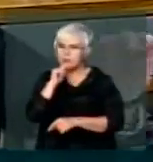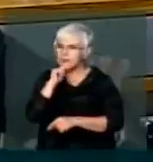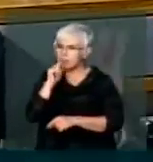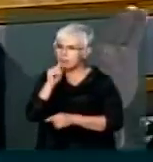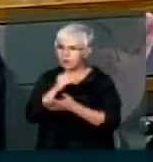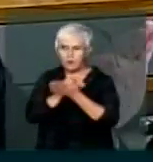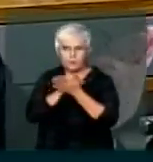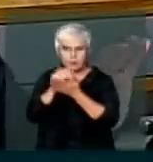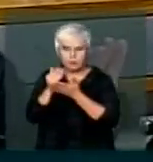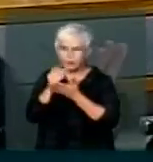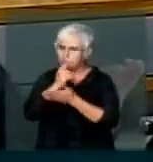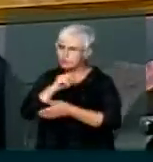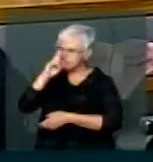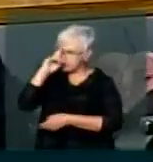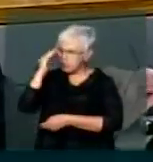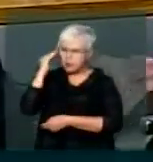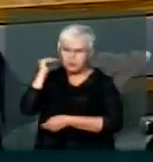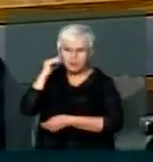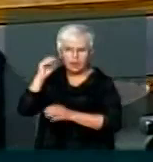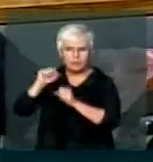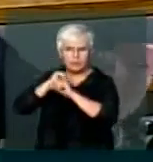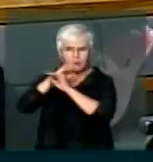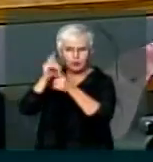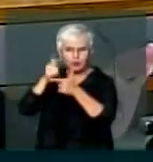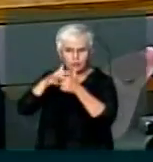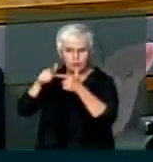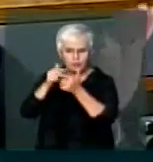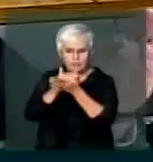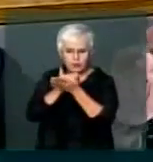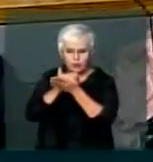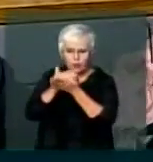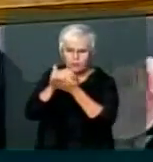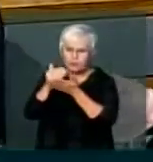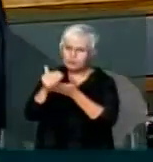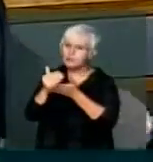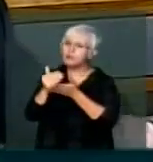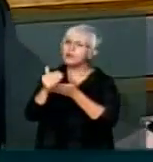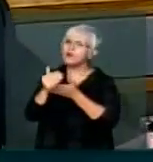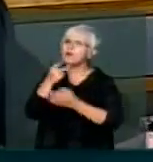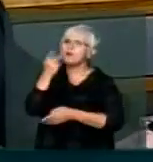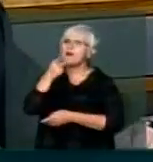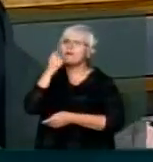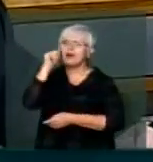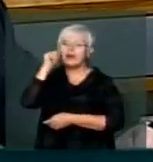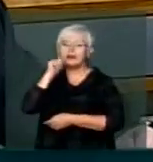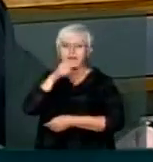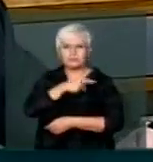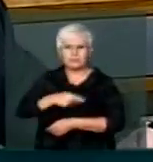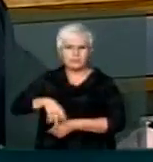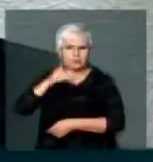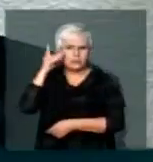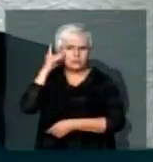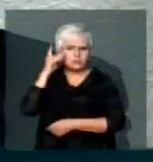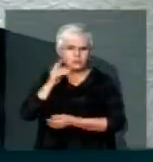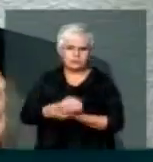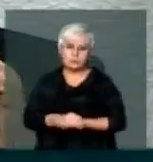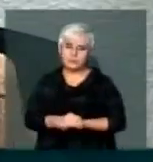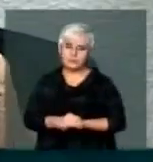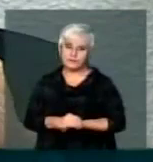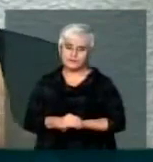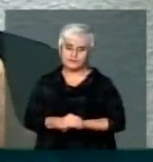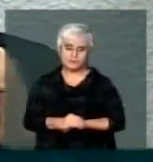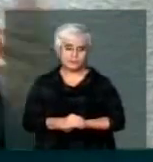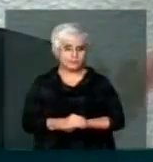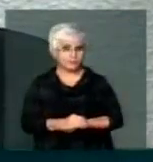premissa equivocada Vossa Excelência tem clareza pelo menos que o problema começou com a fala dela é uma pergunta que faço a Vossa Excelência Não, aí